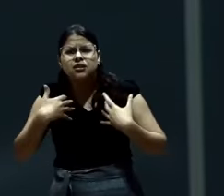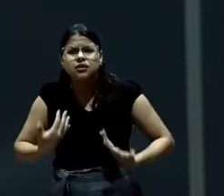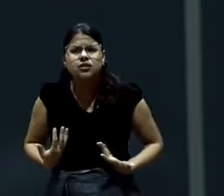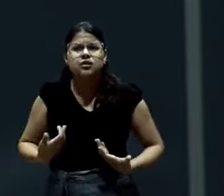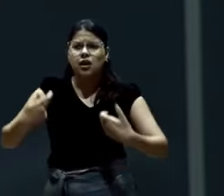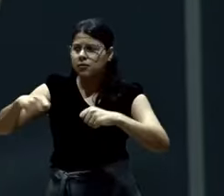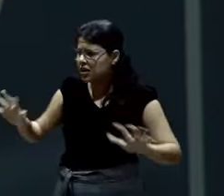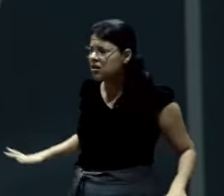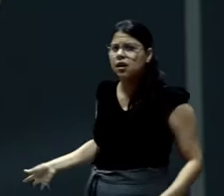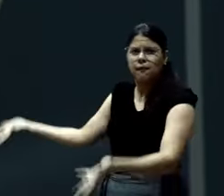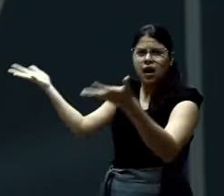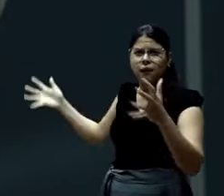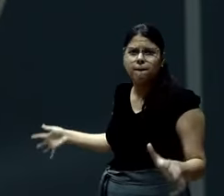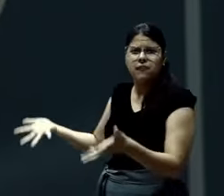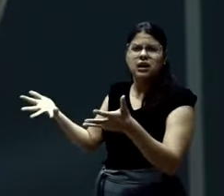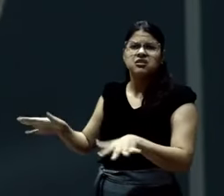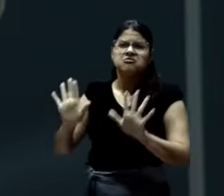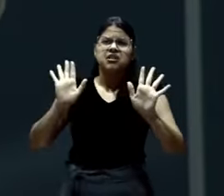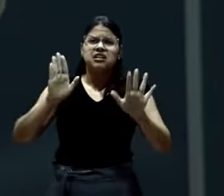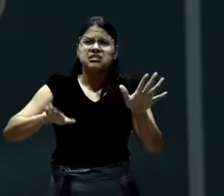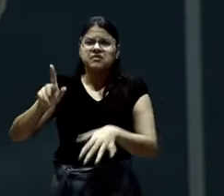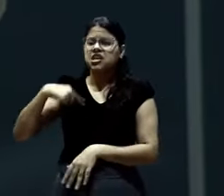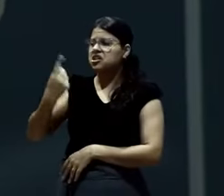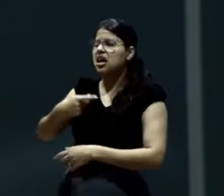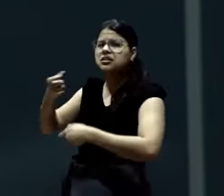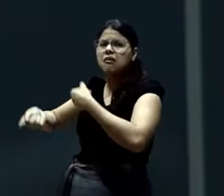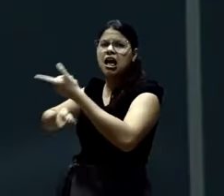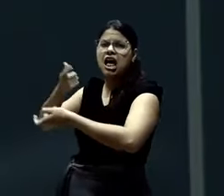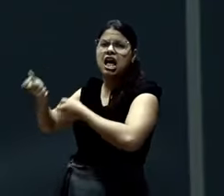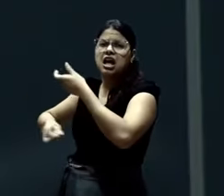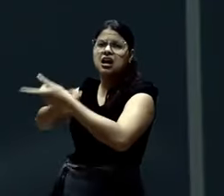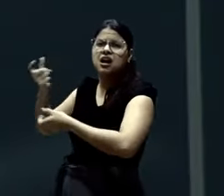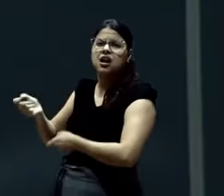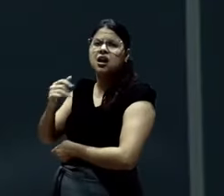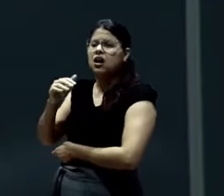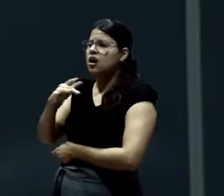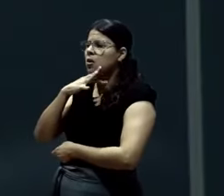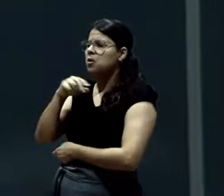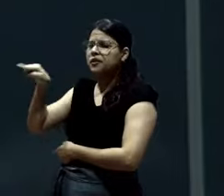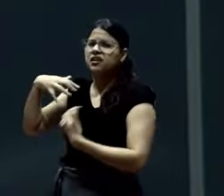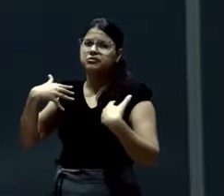E nós jogamos um balde de água fria nele. Um balde de água fria.